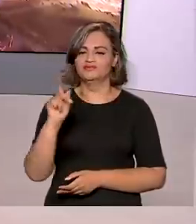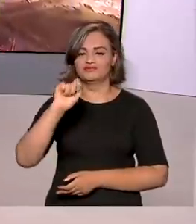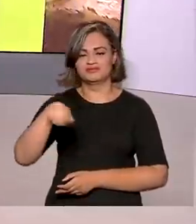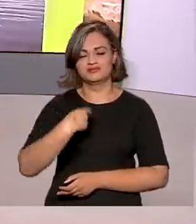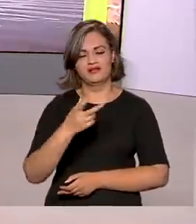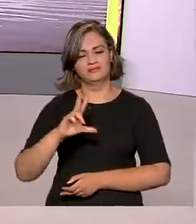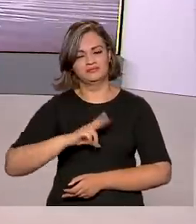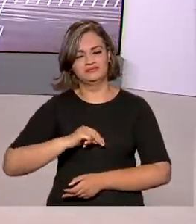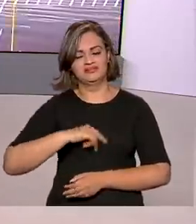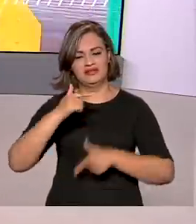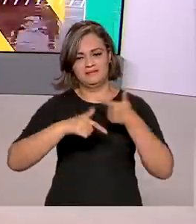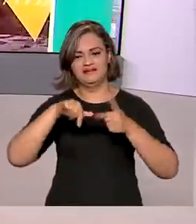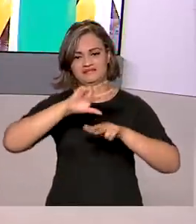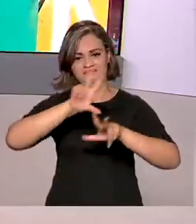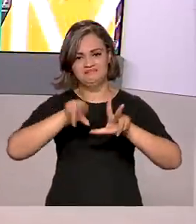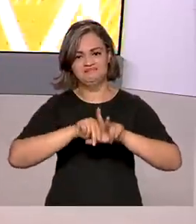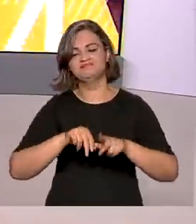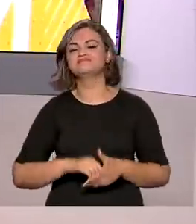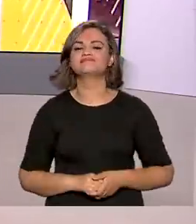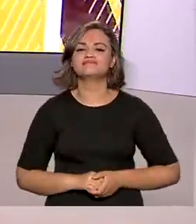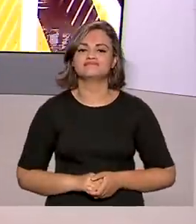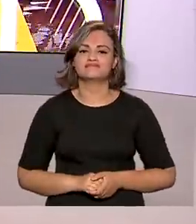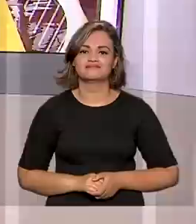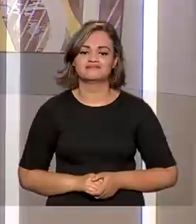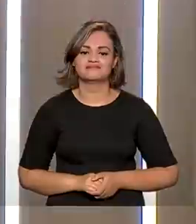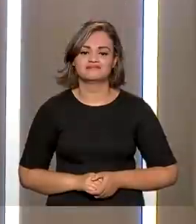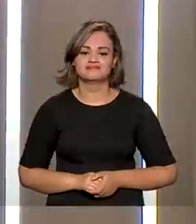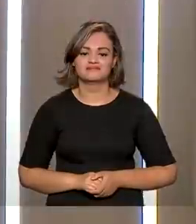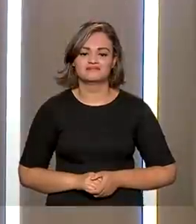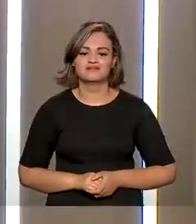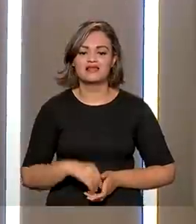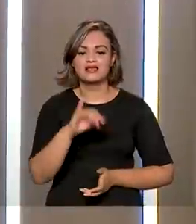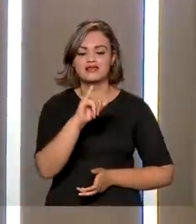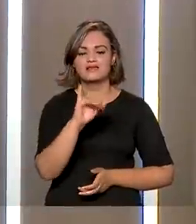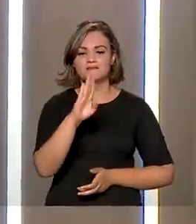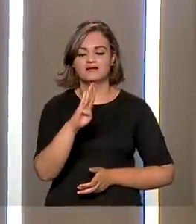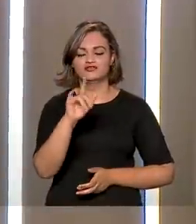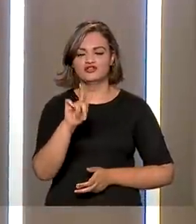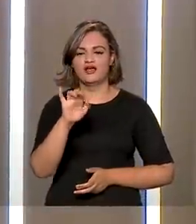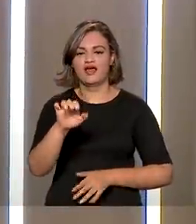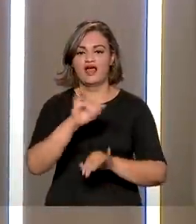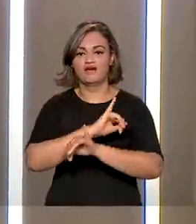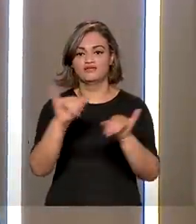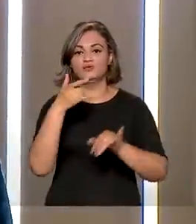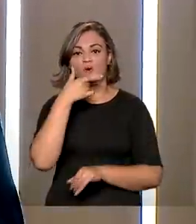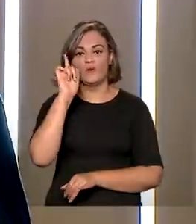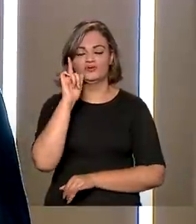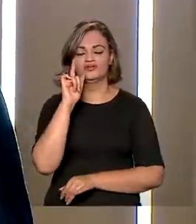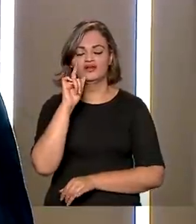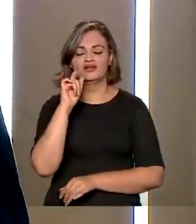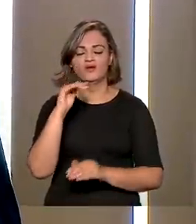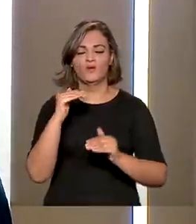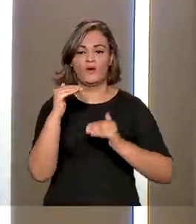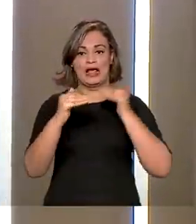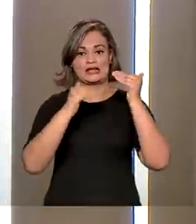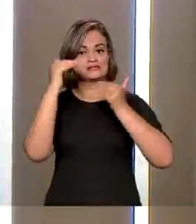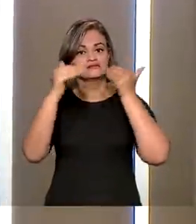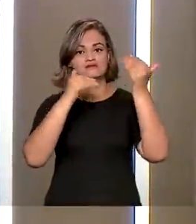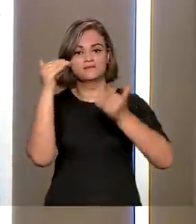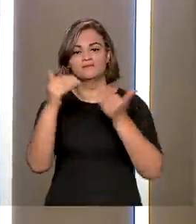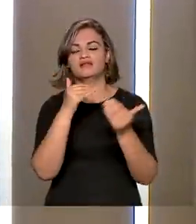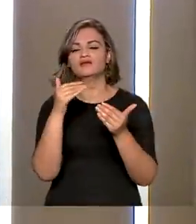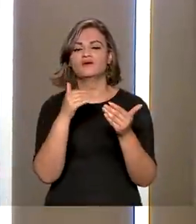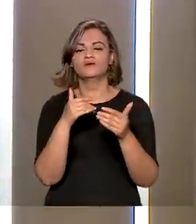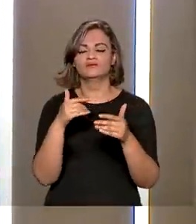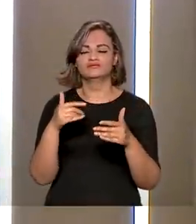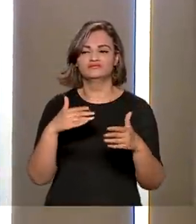comentarista aqui da TV Brasil, Ricardo Caldas. O IBGE divulgou ontem o resultado do crescimento do